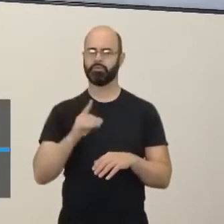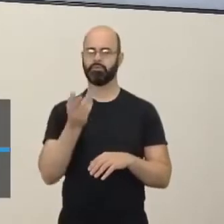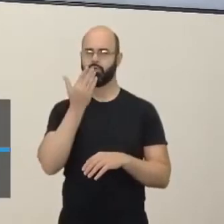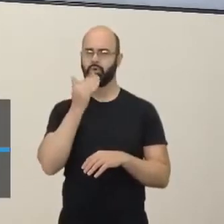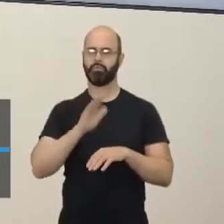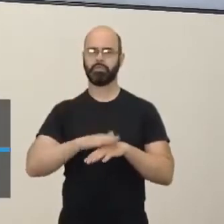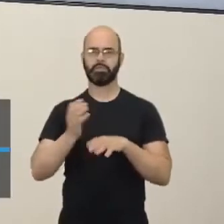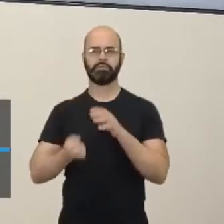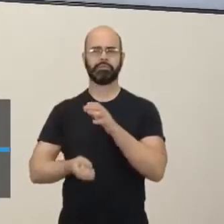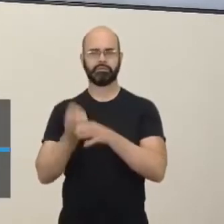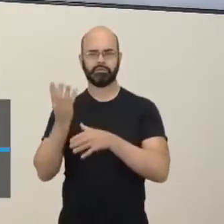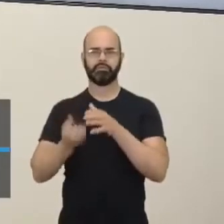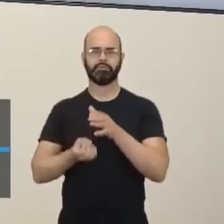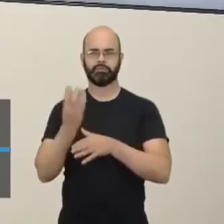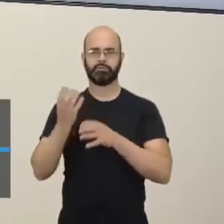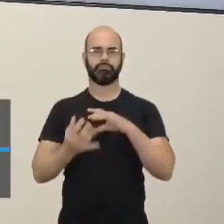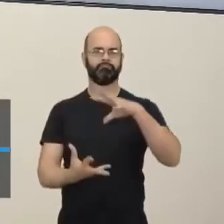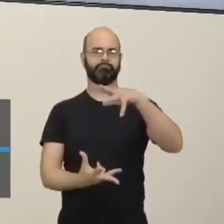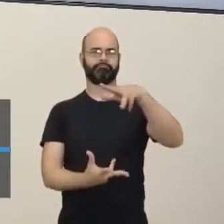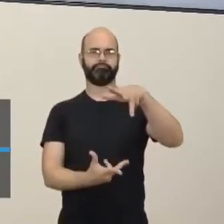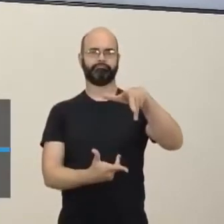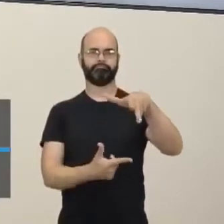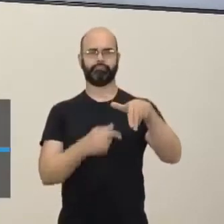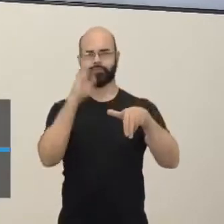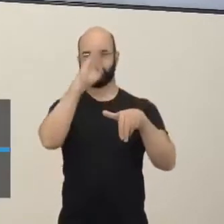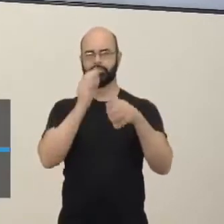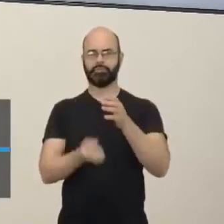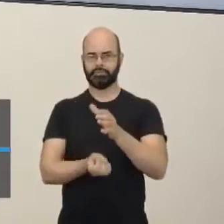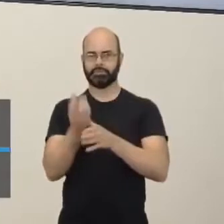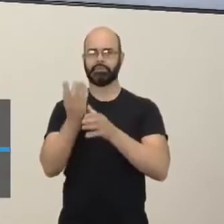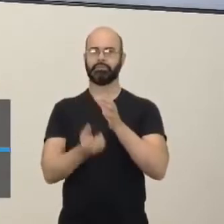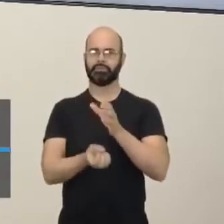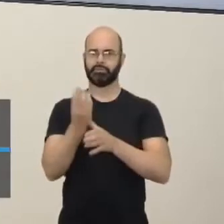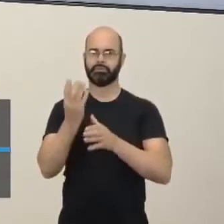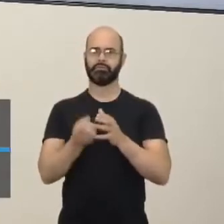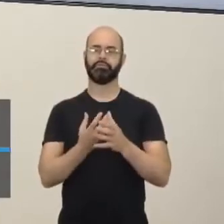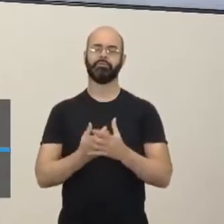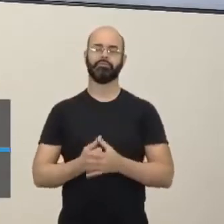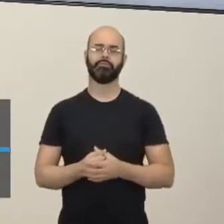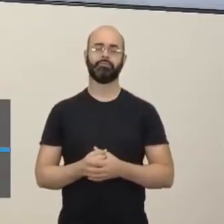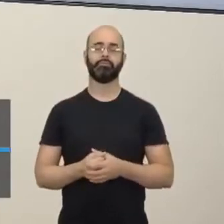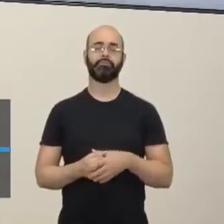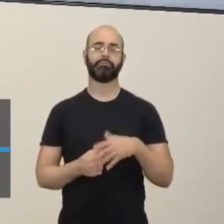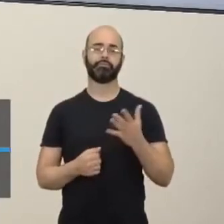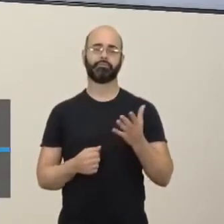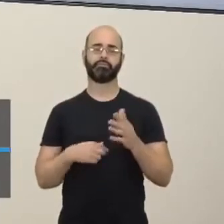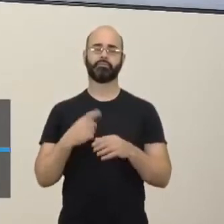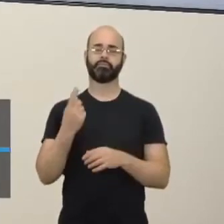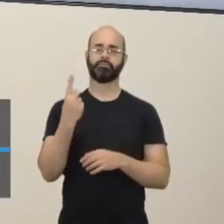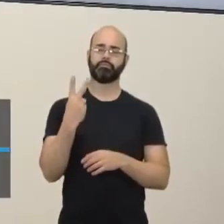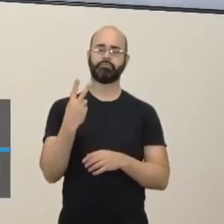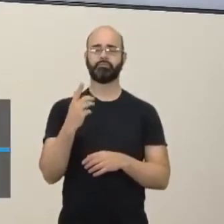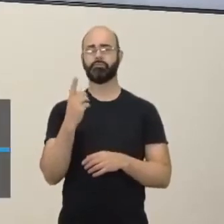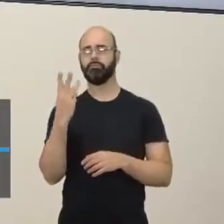alimentos aí do planeta, tá? Então, falando aí numa projeção em torno aí de 12% a 13% aí de